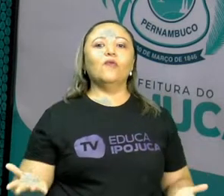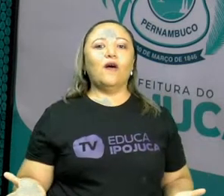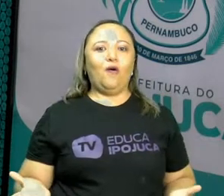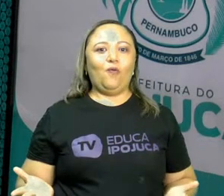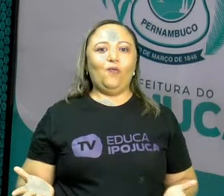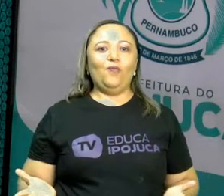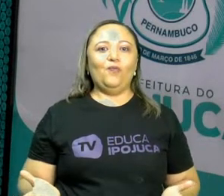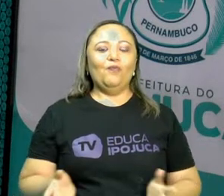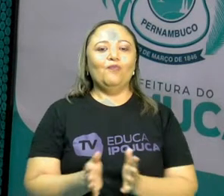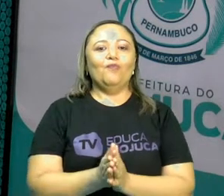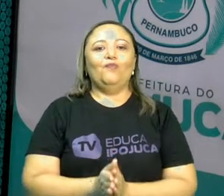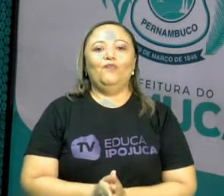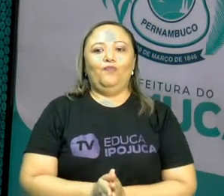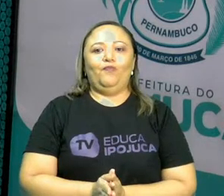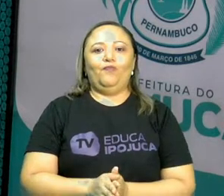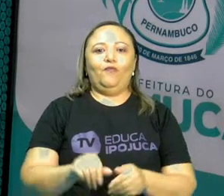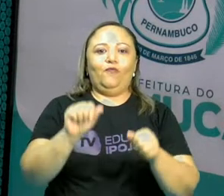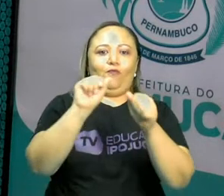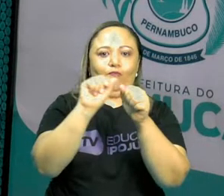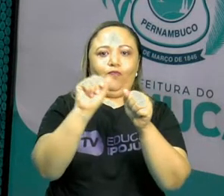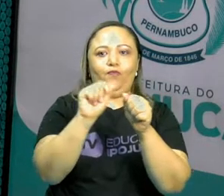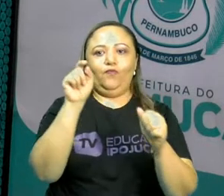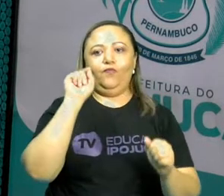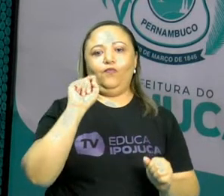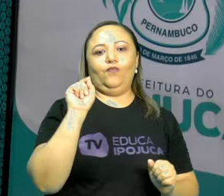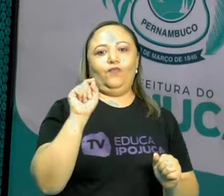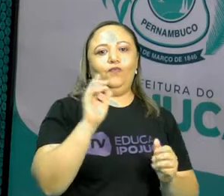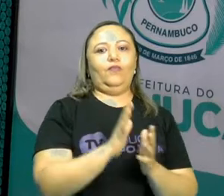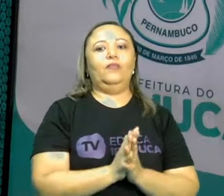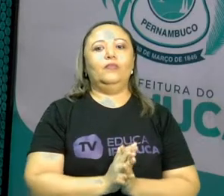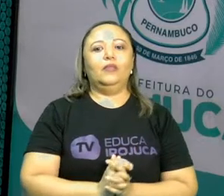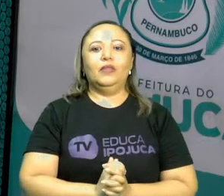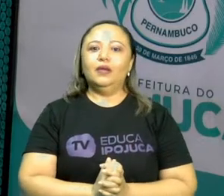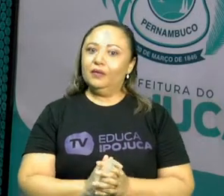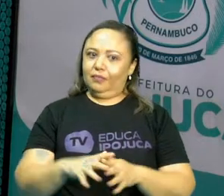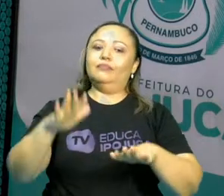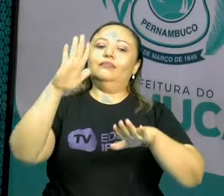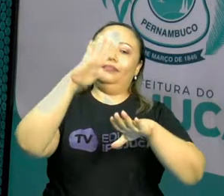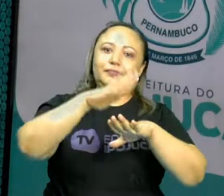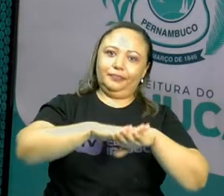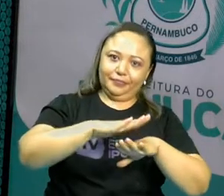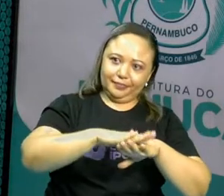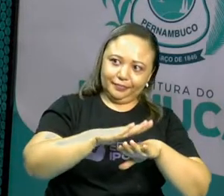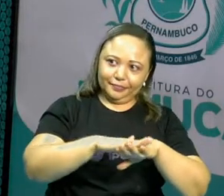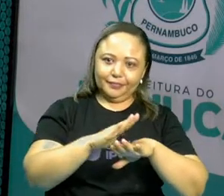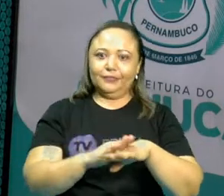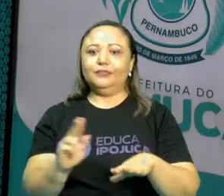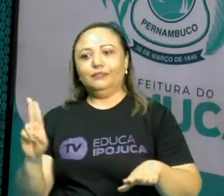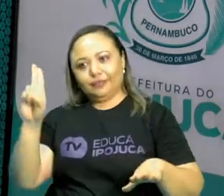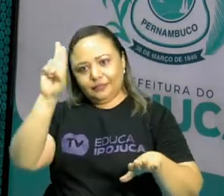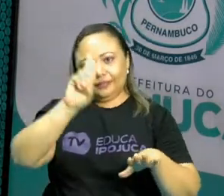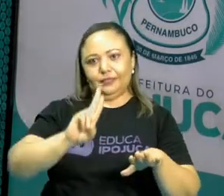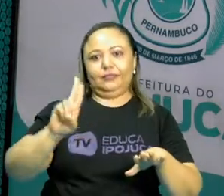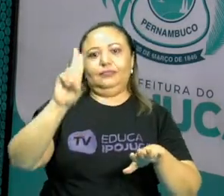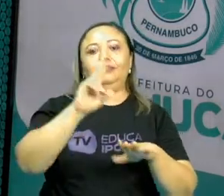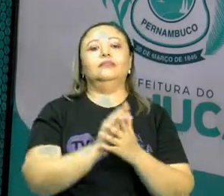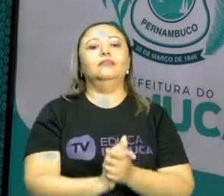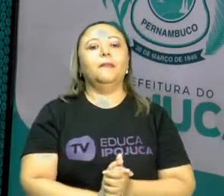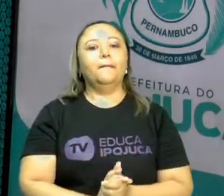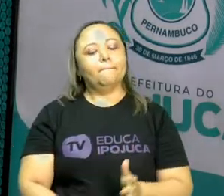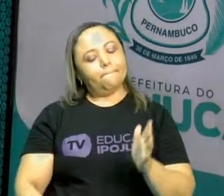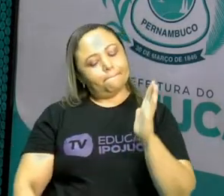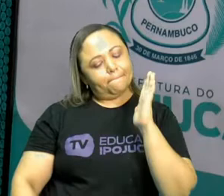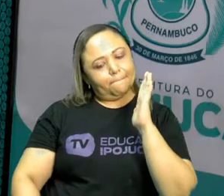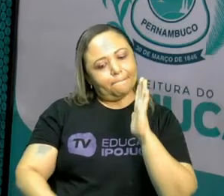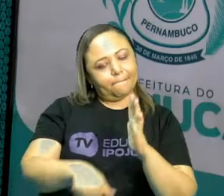E agora? O que a gente vai fazer? Vamos de matemática, né? Pois é. Primeiro, vamos